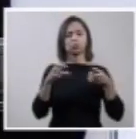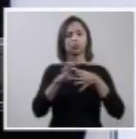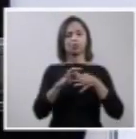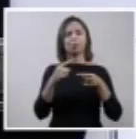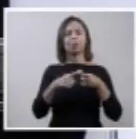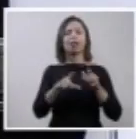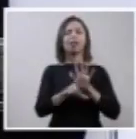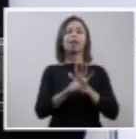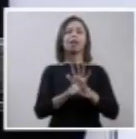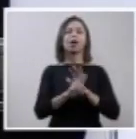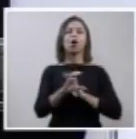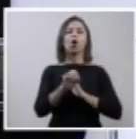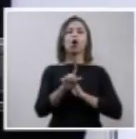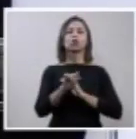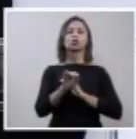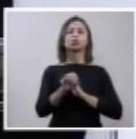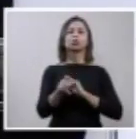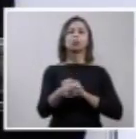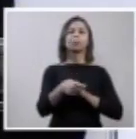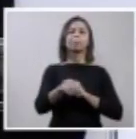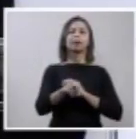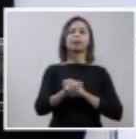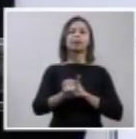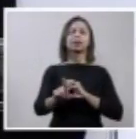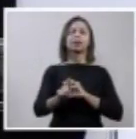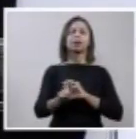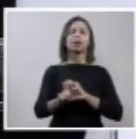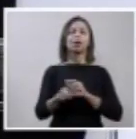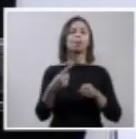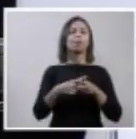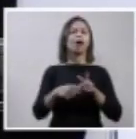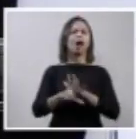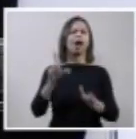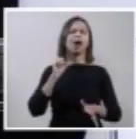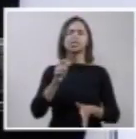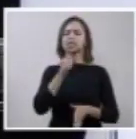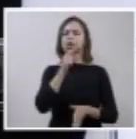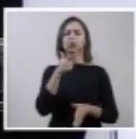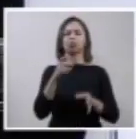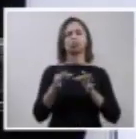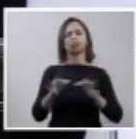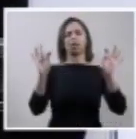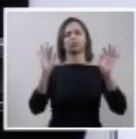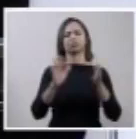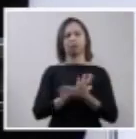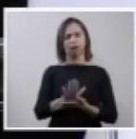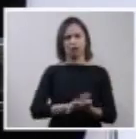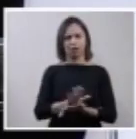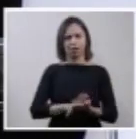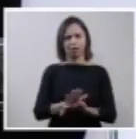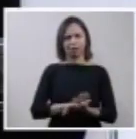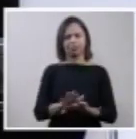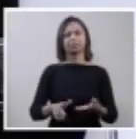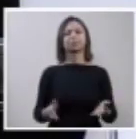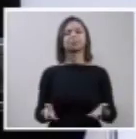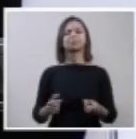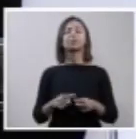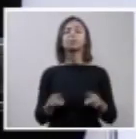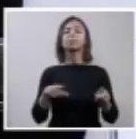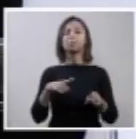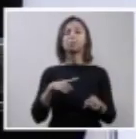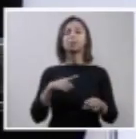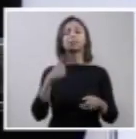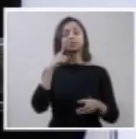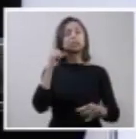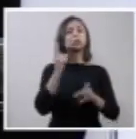que, ao surgir, a ciência não detinha conhecimento nem tecnologia que pudesse atestar precocemente